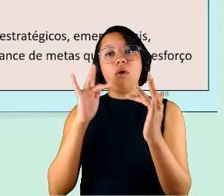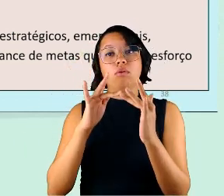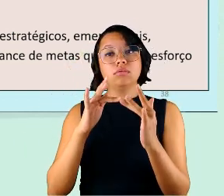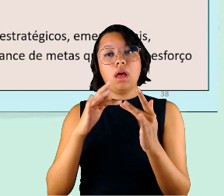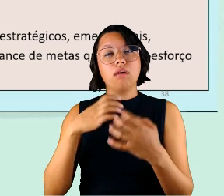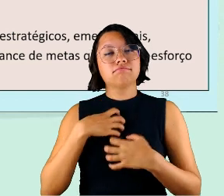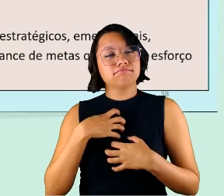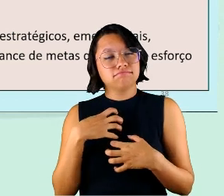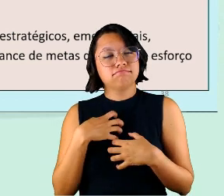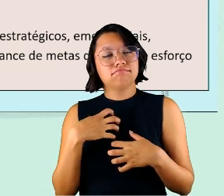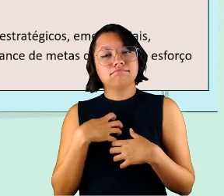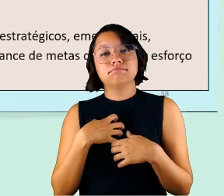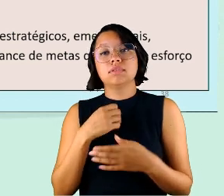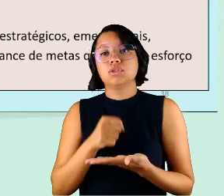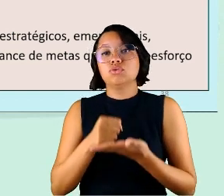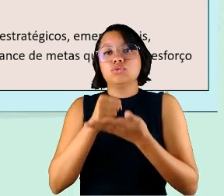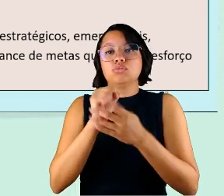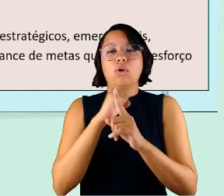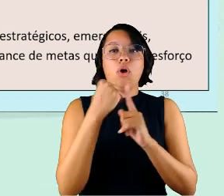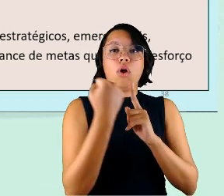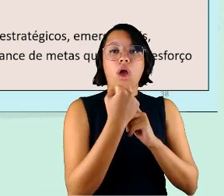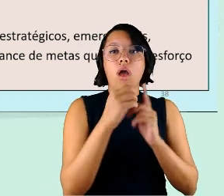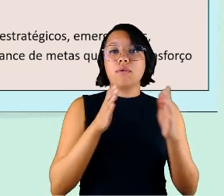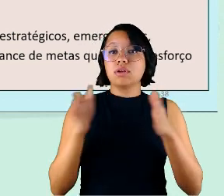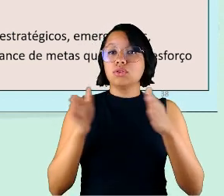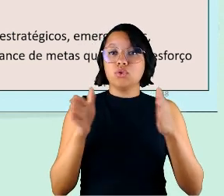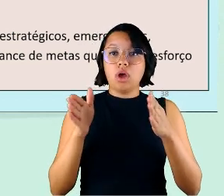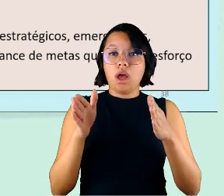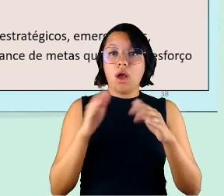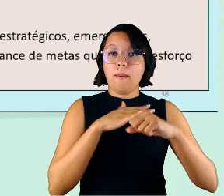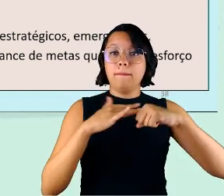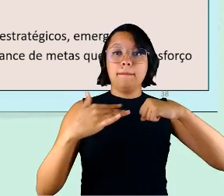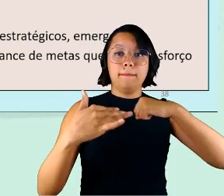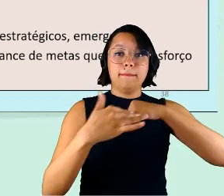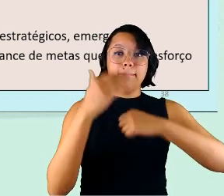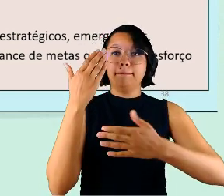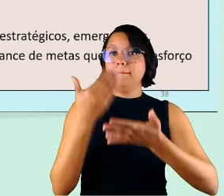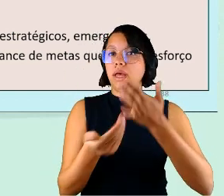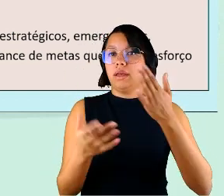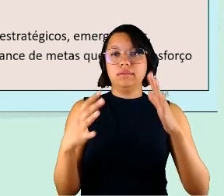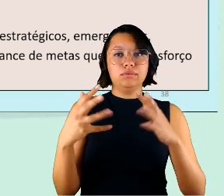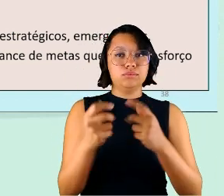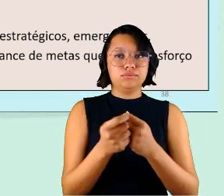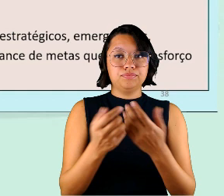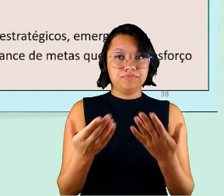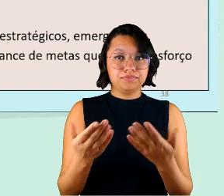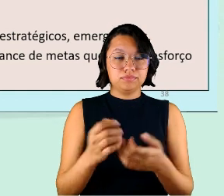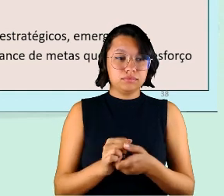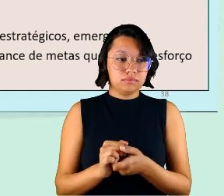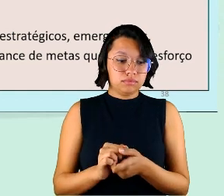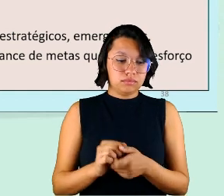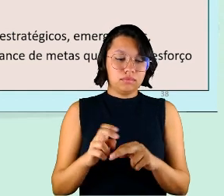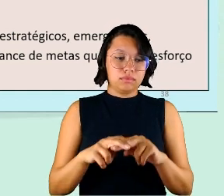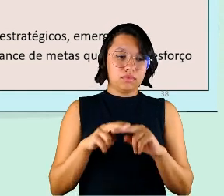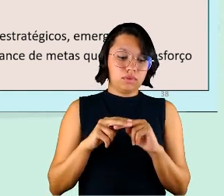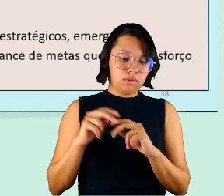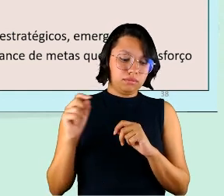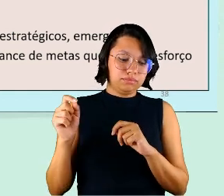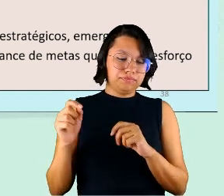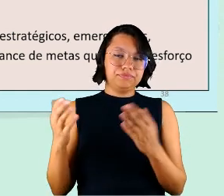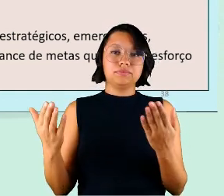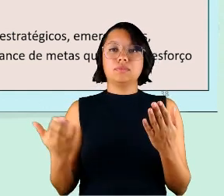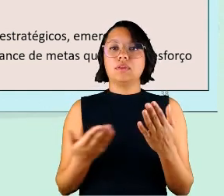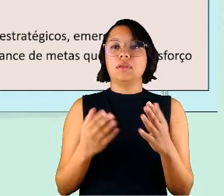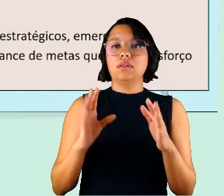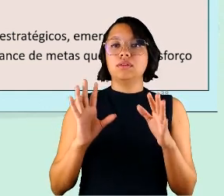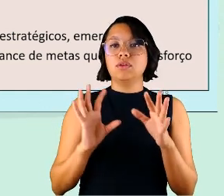afetivo né e suporte social e que durante o período da pandemia perderam tudo isso por isso que nesse